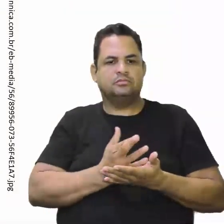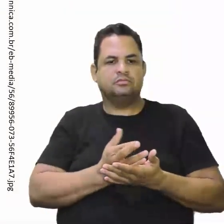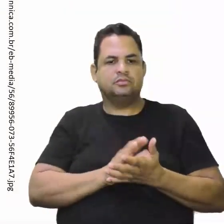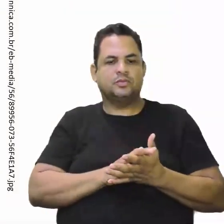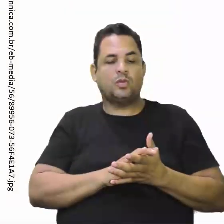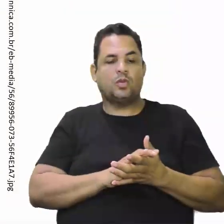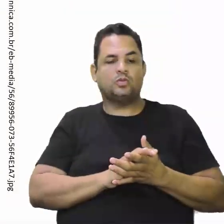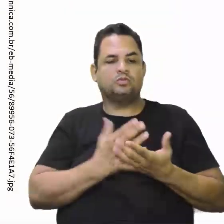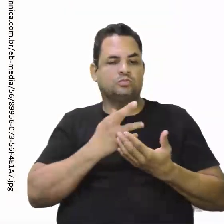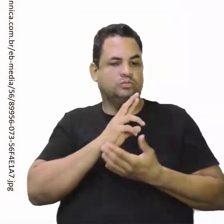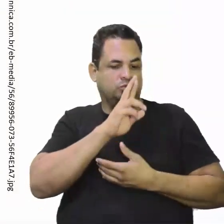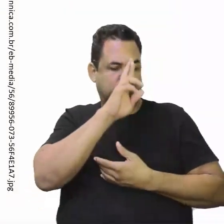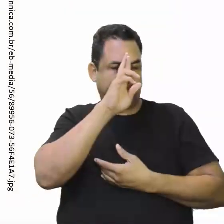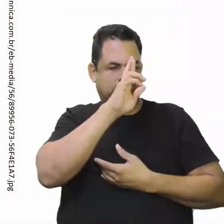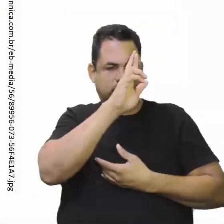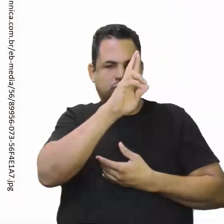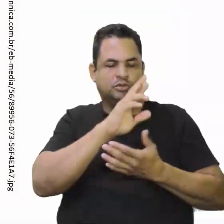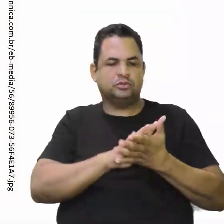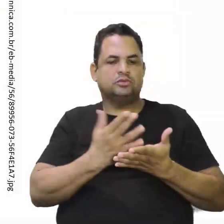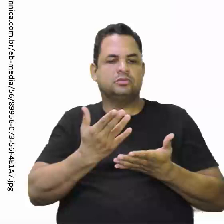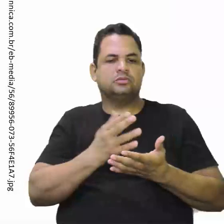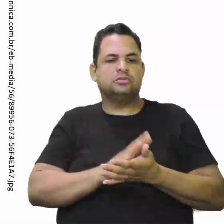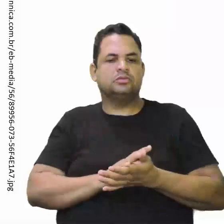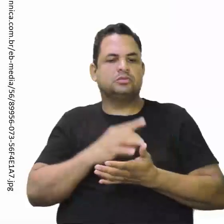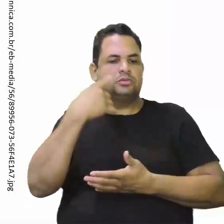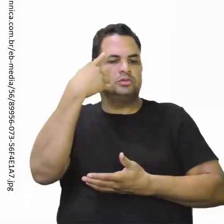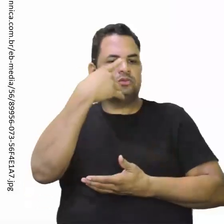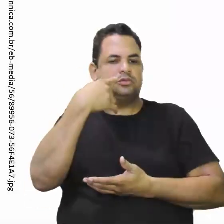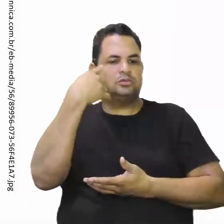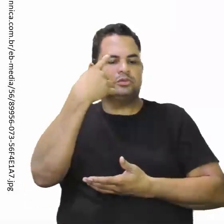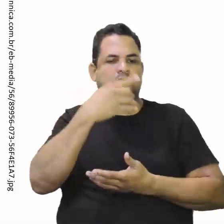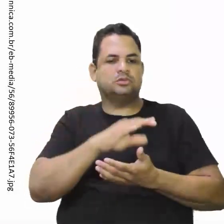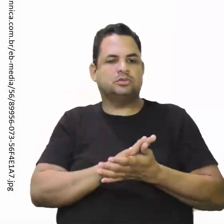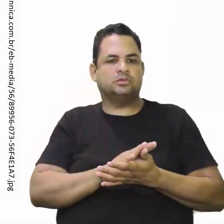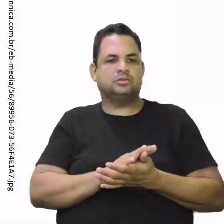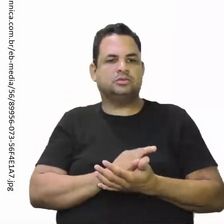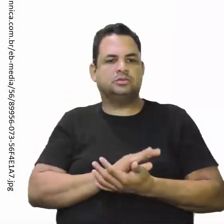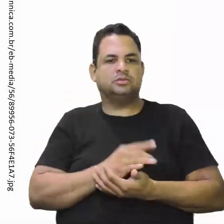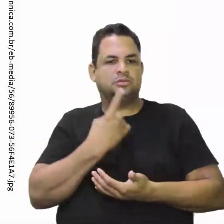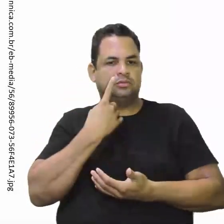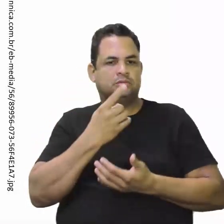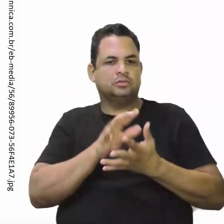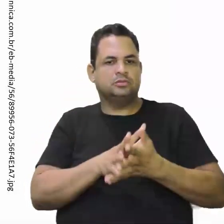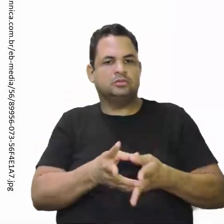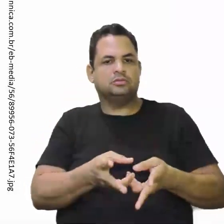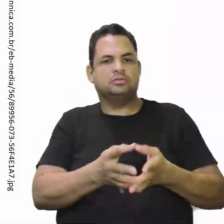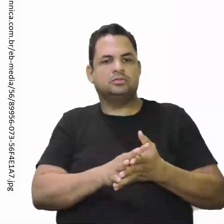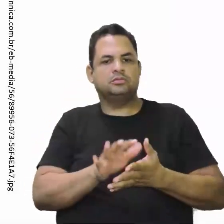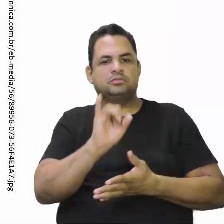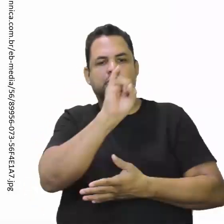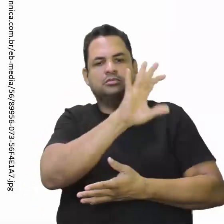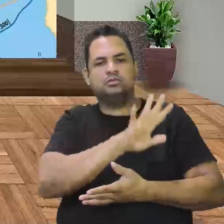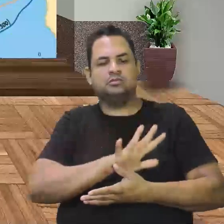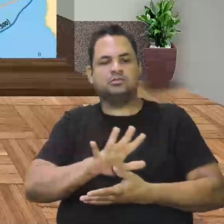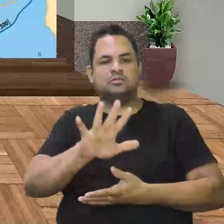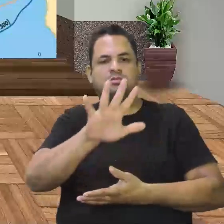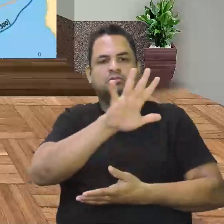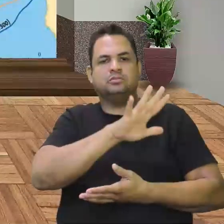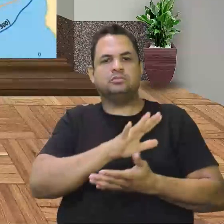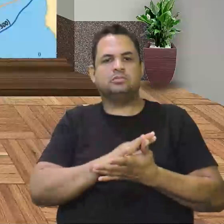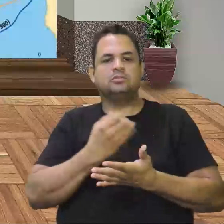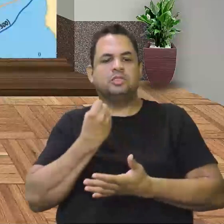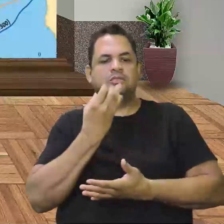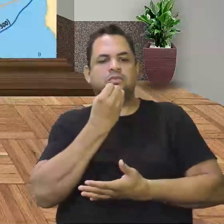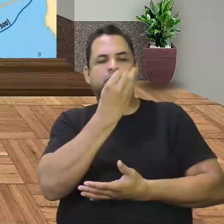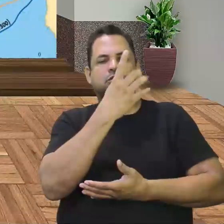espanhóis. Olha aí essa primeira imagem aí, que nós estamos vendo aí, sobre essas viagens de